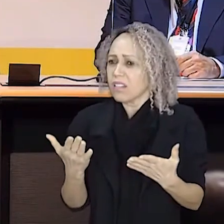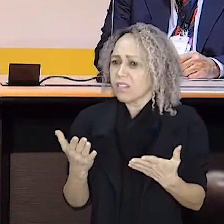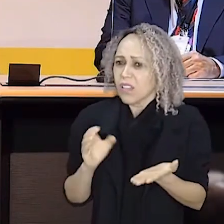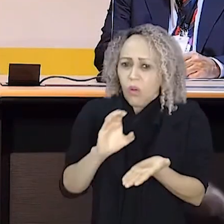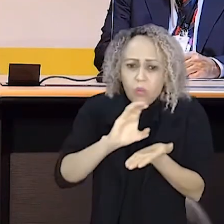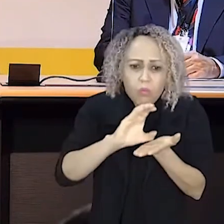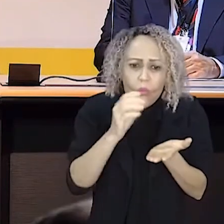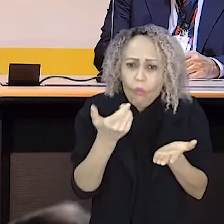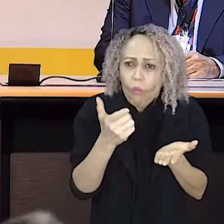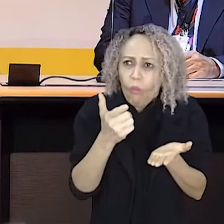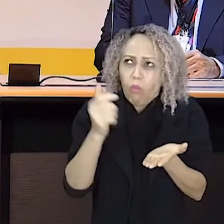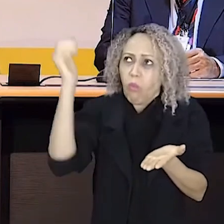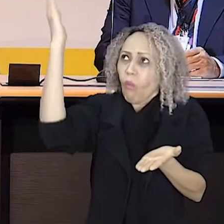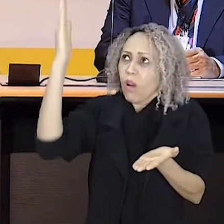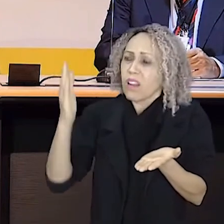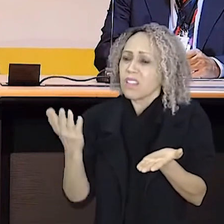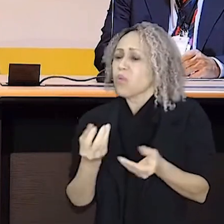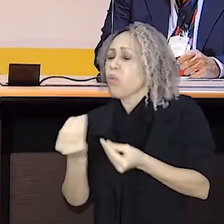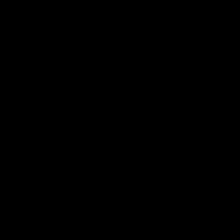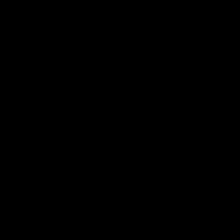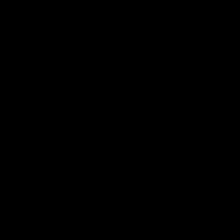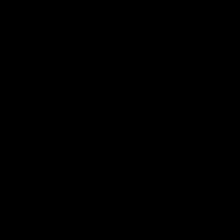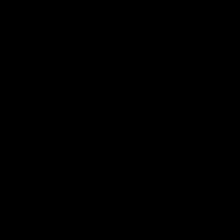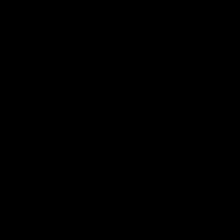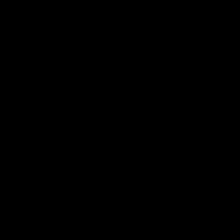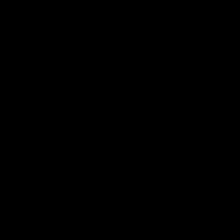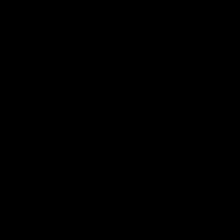forma sustentada e entregar serviços eficientes. perdendo país.